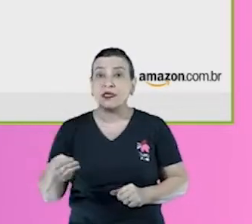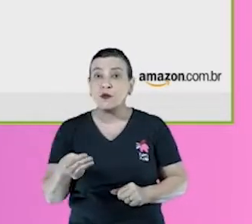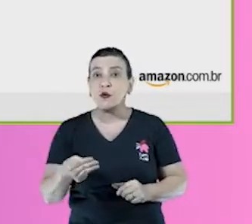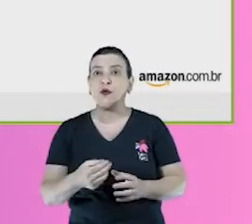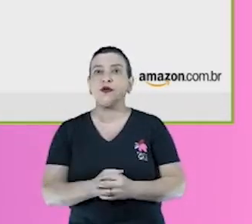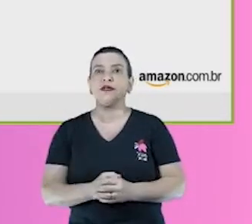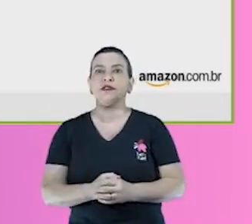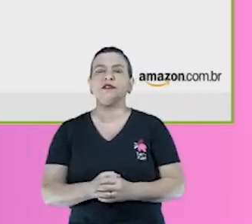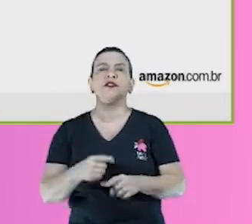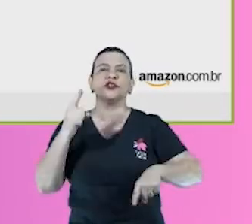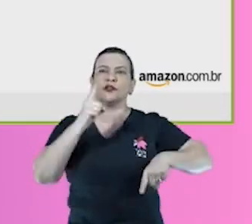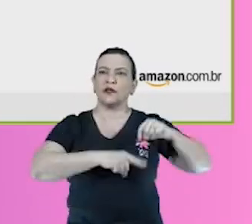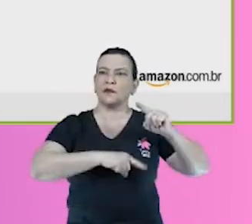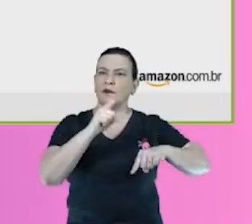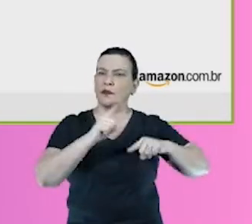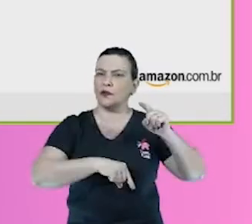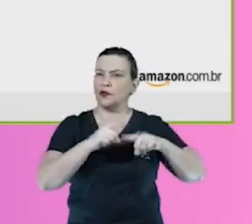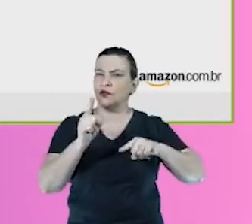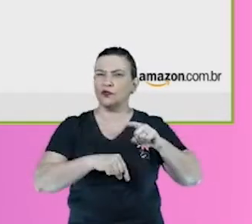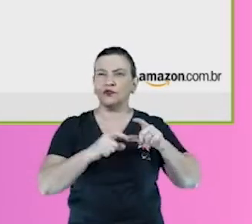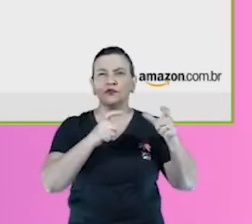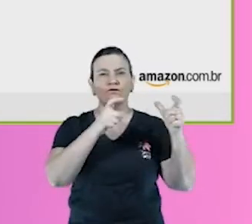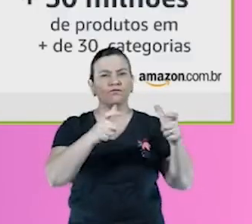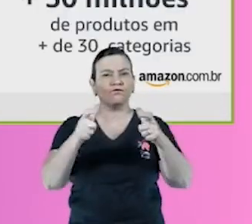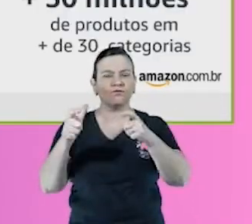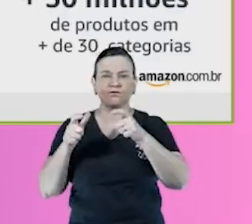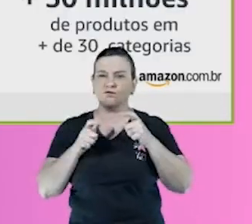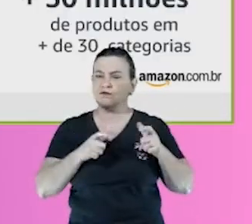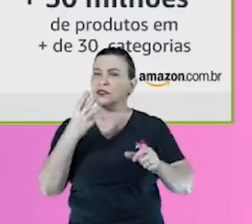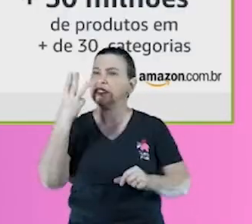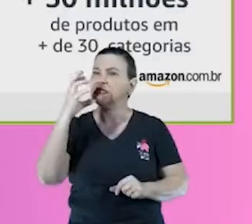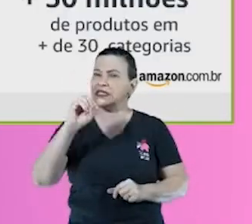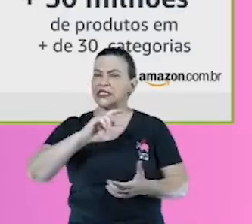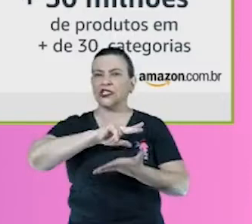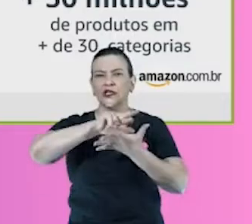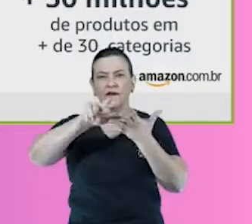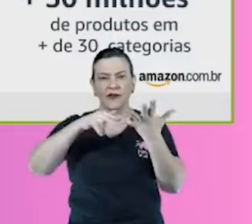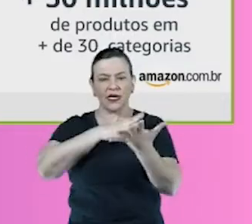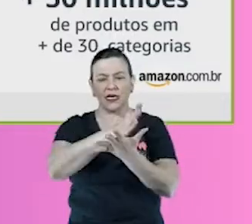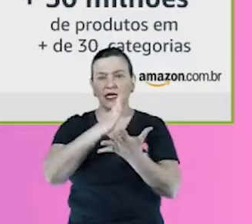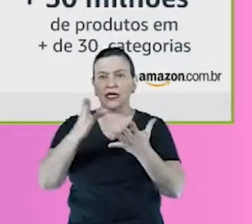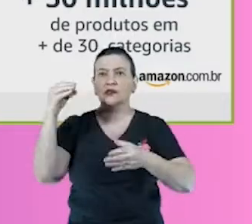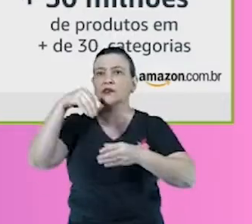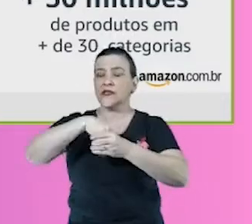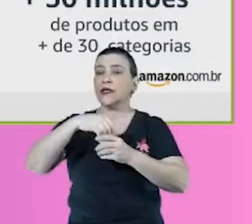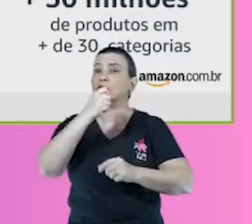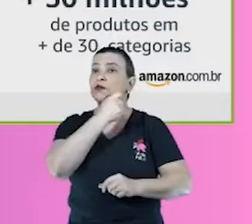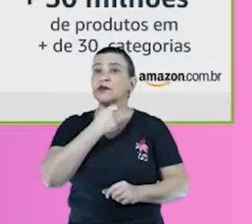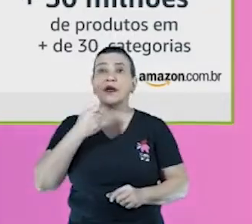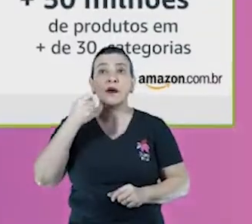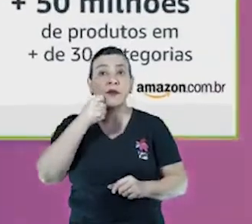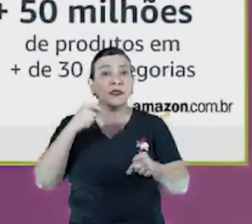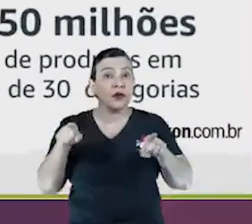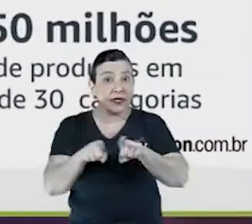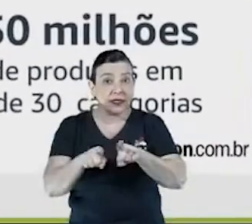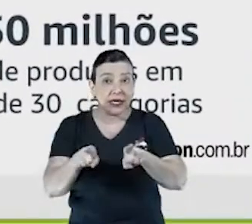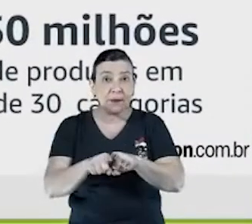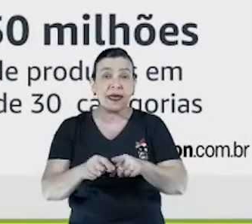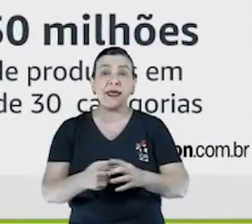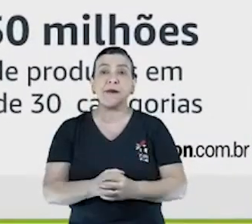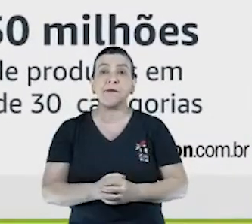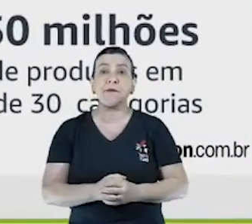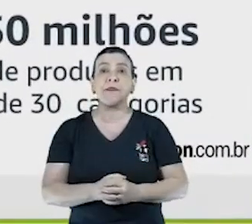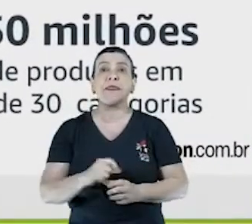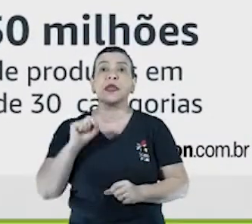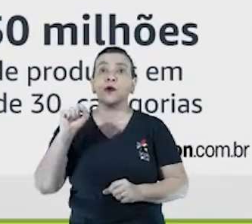de produtos em mais de 30 categorias diferentes sendo vendidas na Amazon, e parte disso, grande parte disso, é a